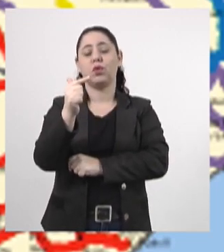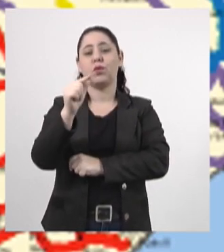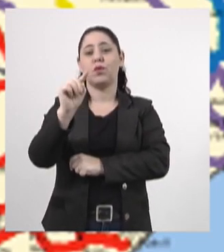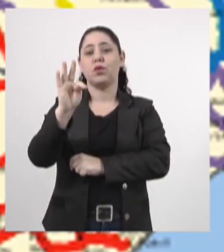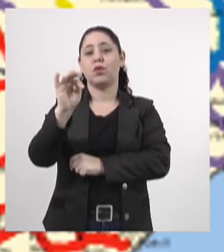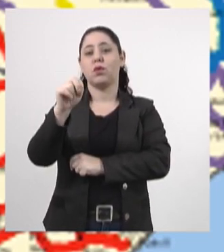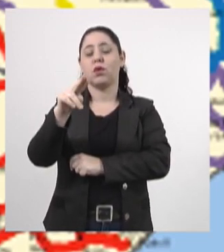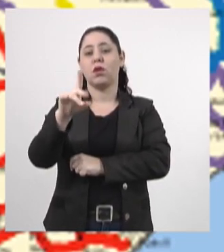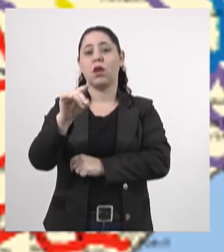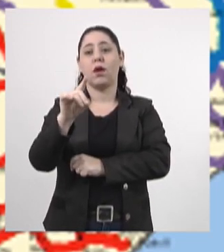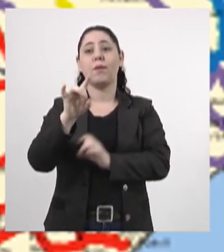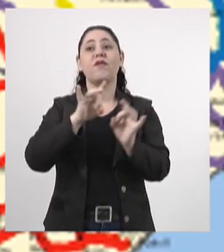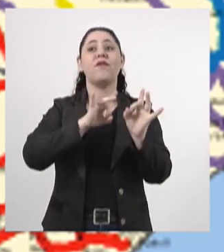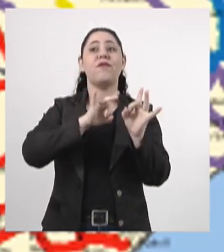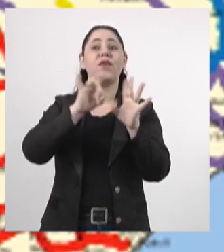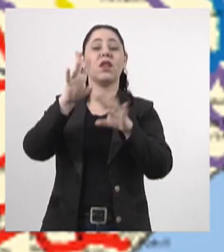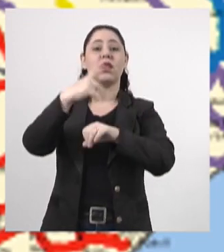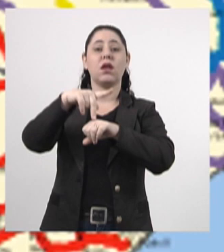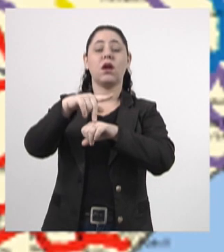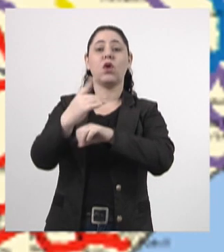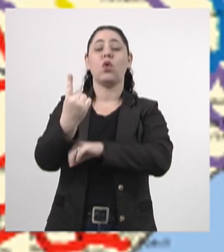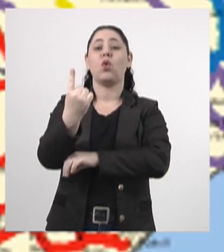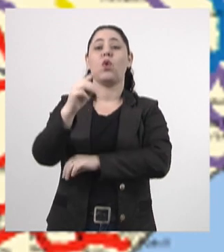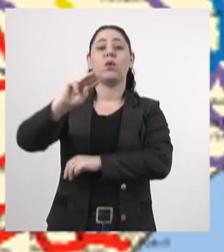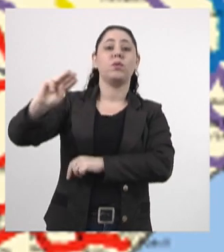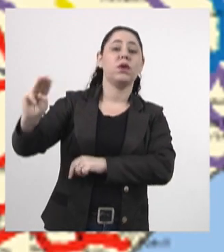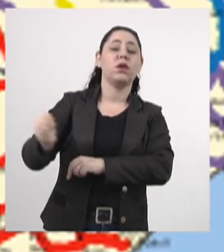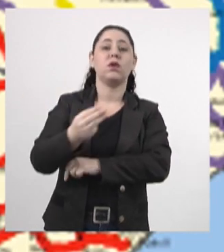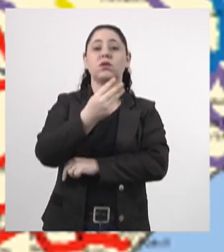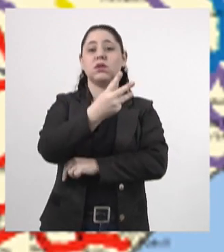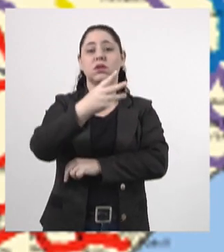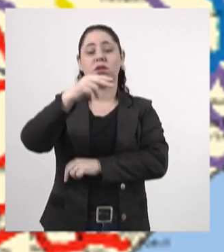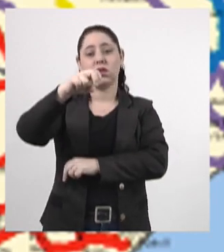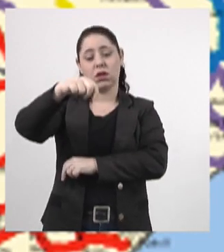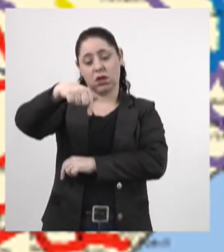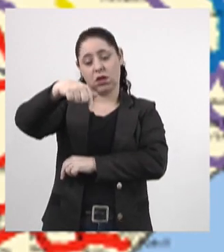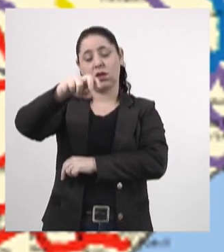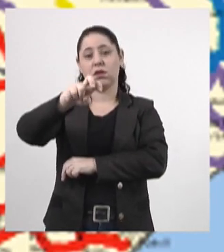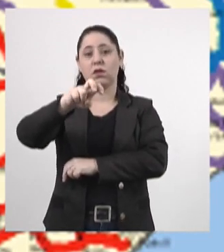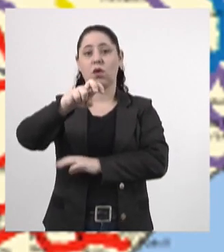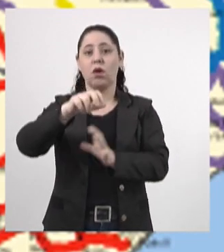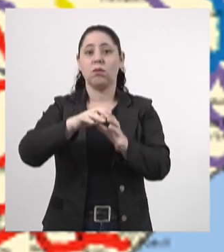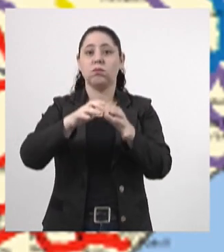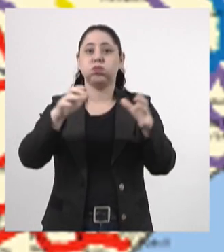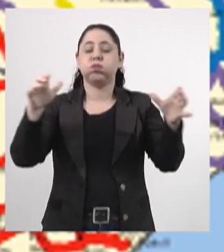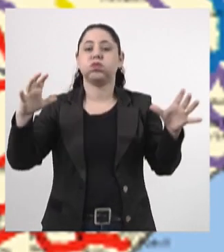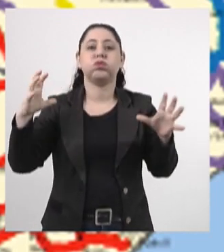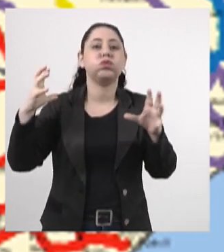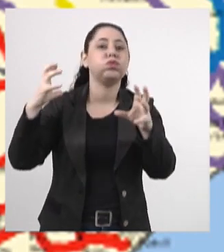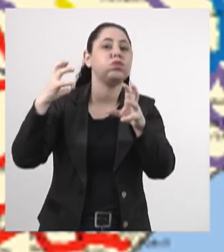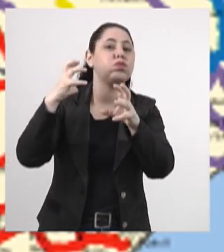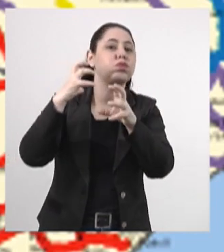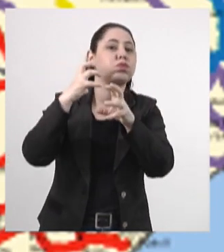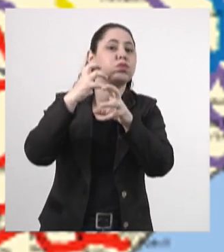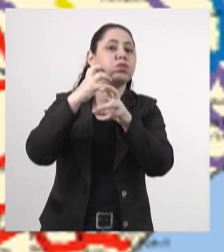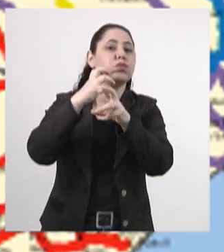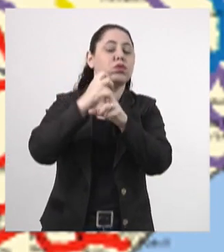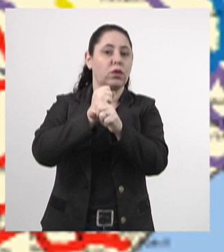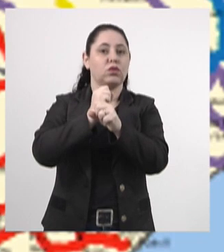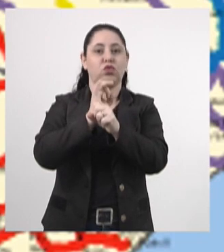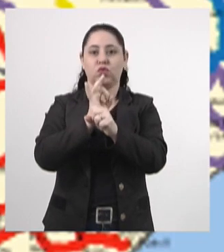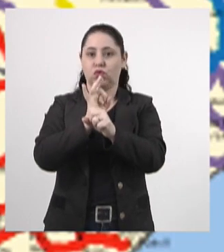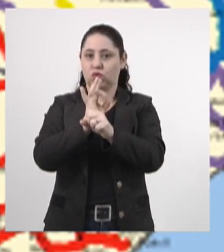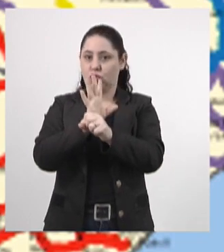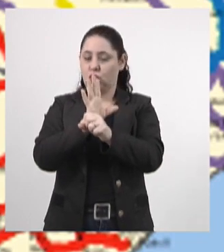indústria para importação, 1 milhão e 375 mil toneladas. Volume total conservador.